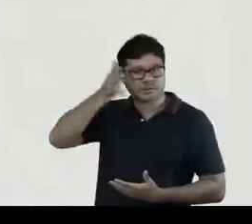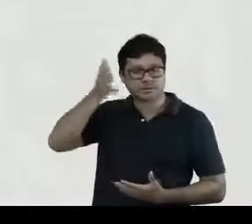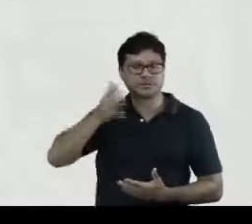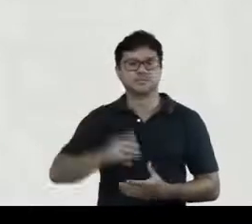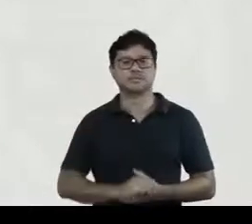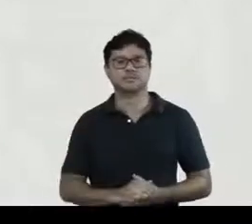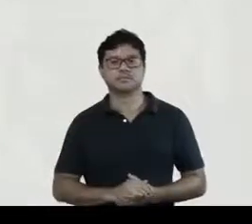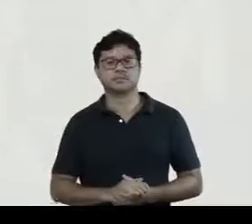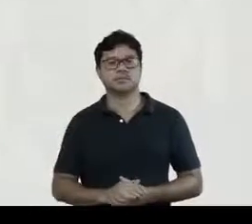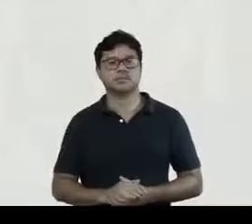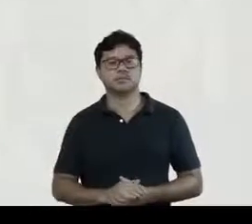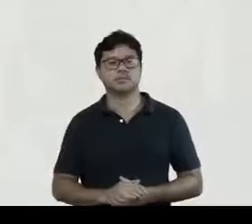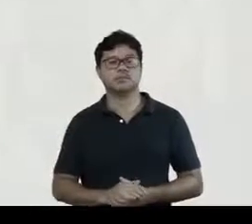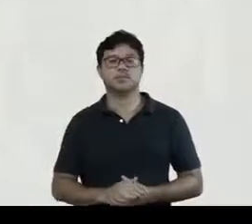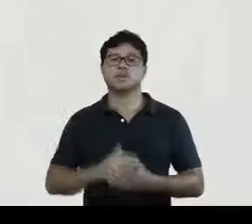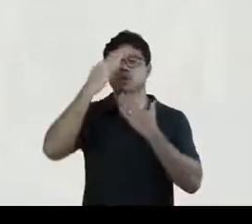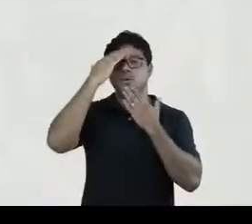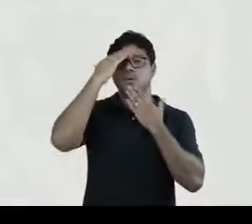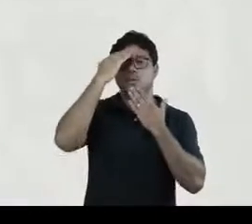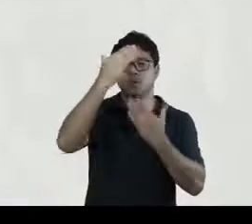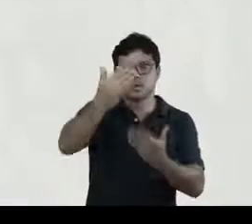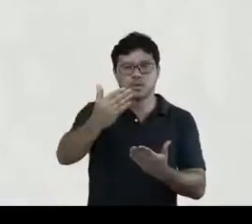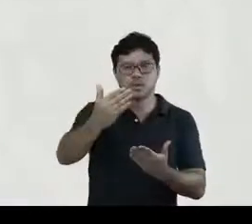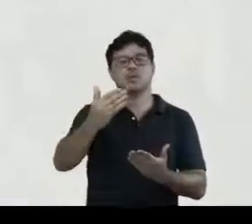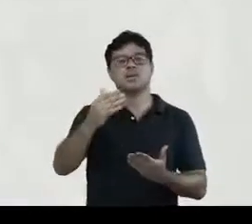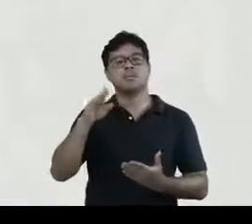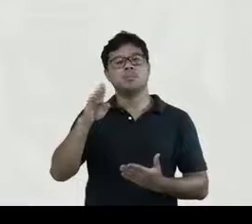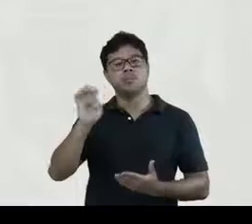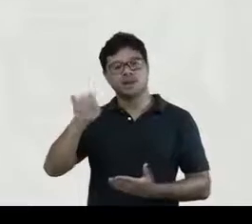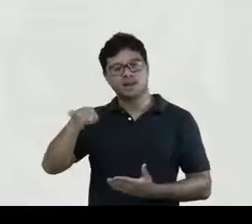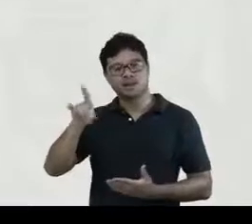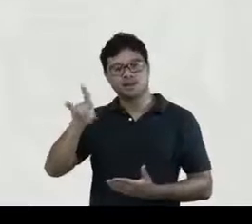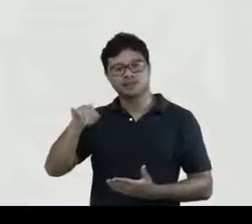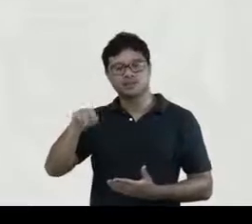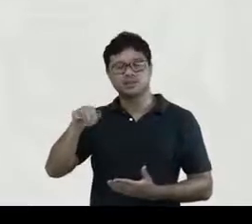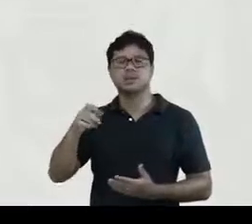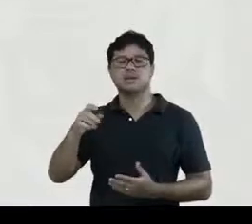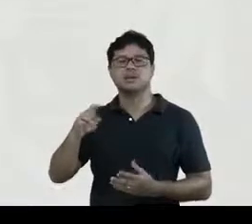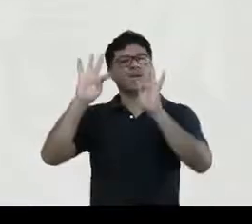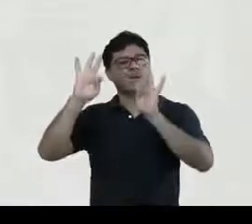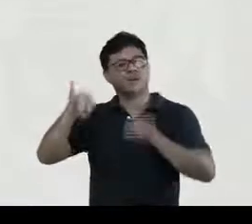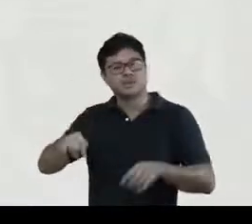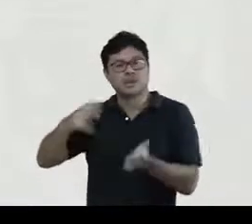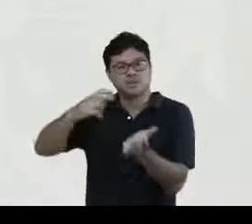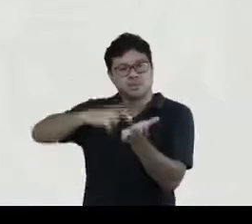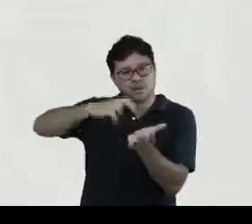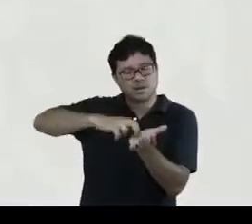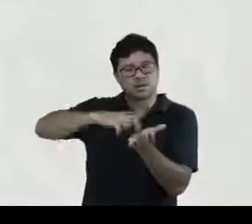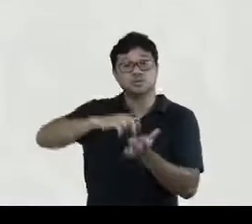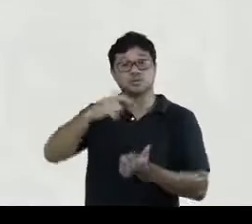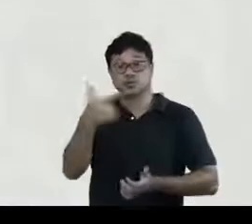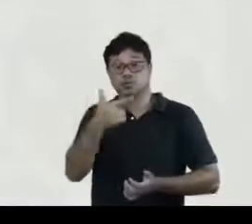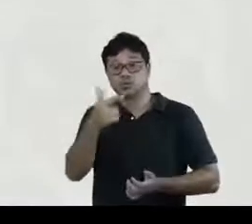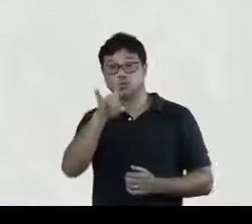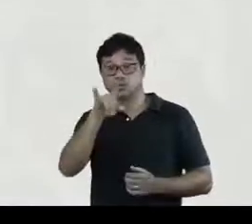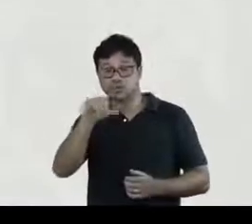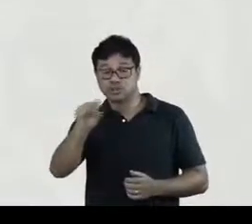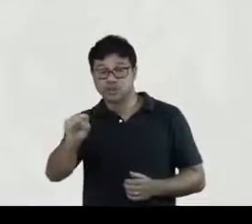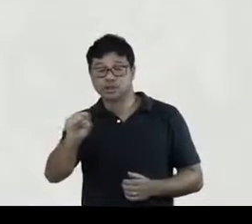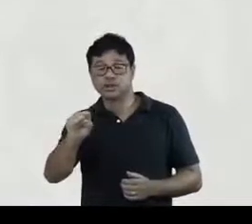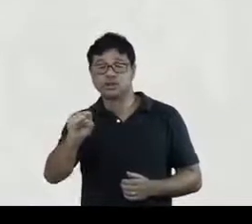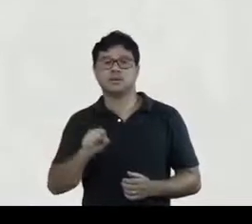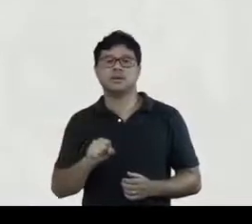palestrantes muito obrigada doutora Bernardina por essa fala final agora na parte da manhã do segundo dia